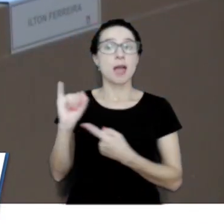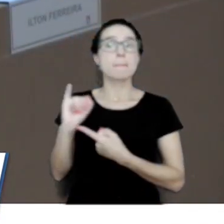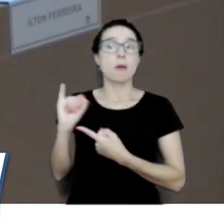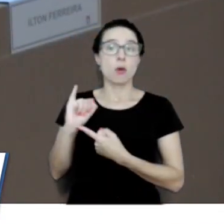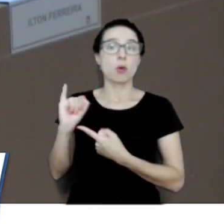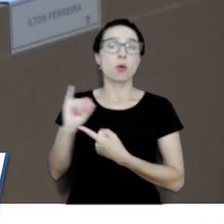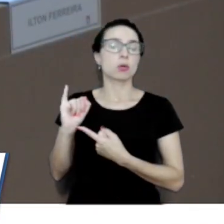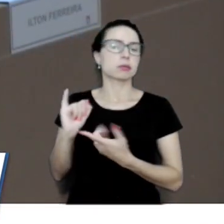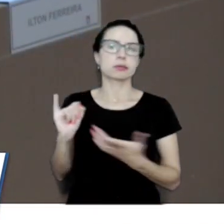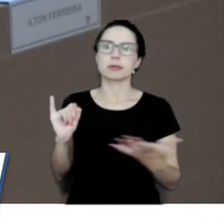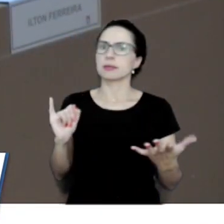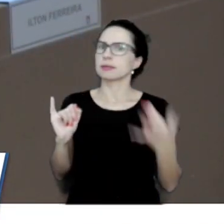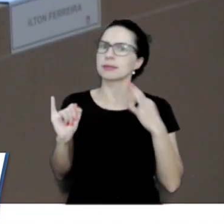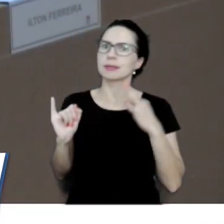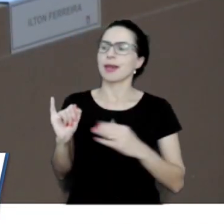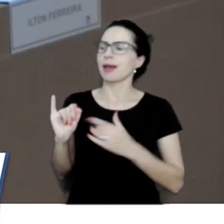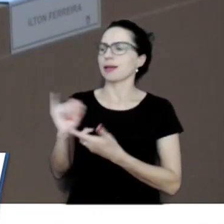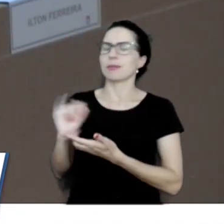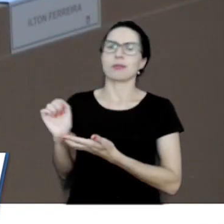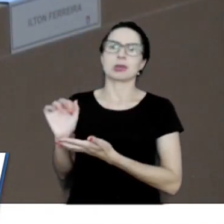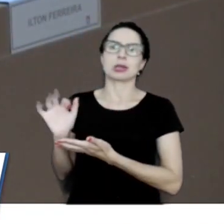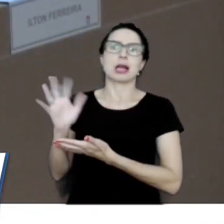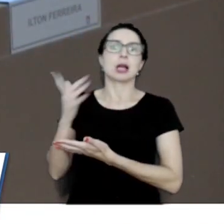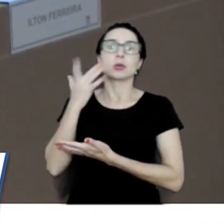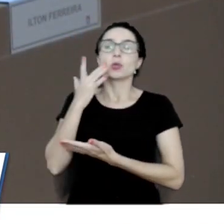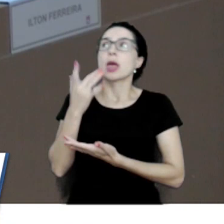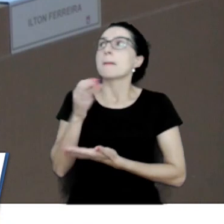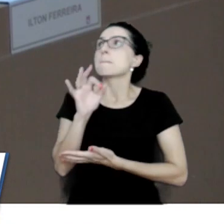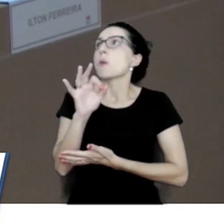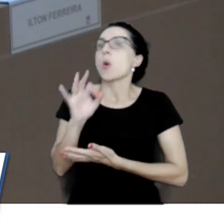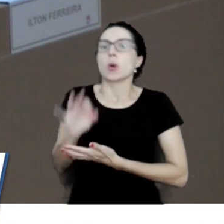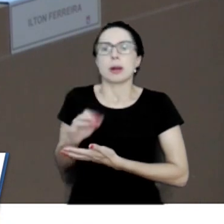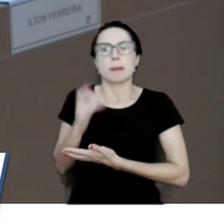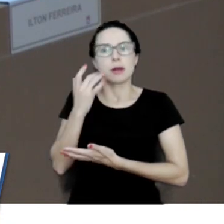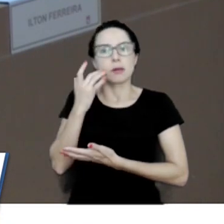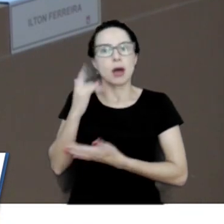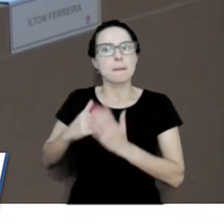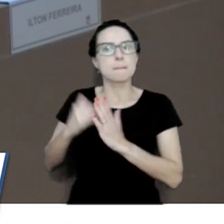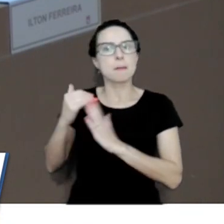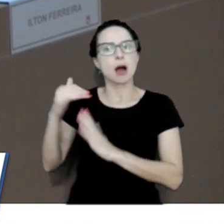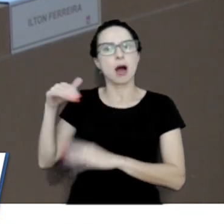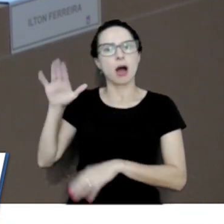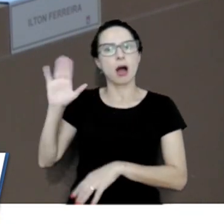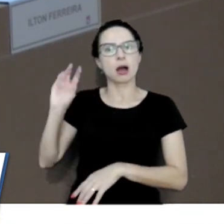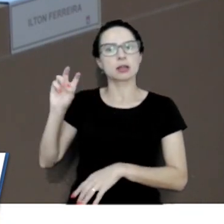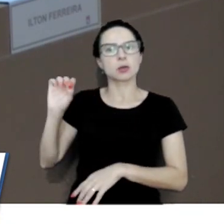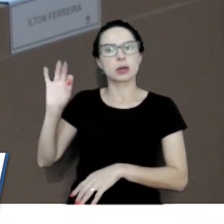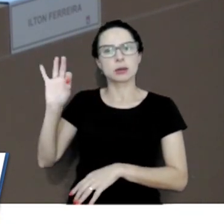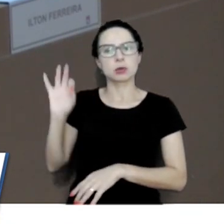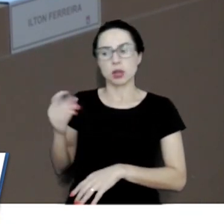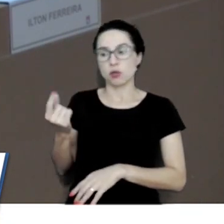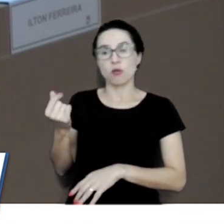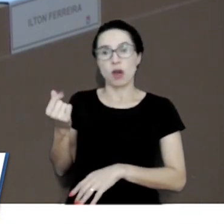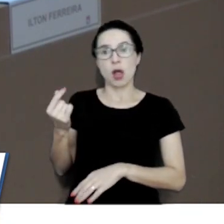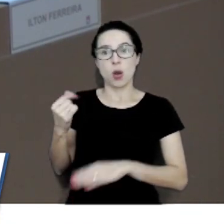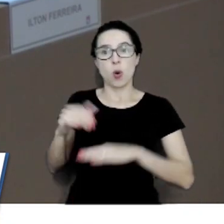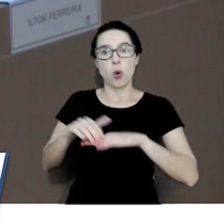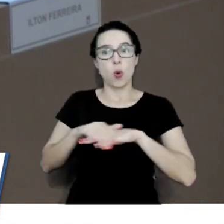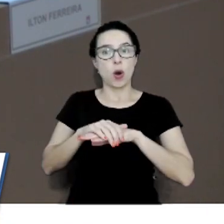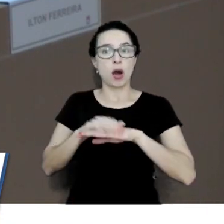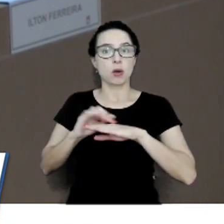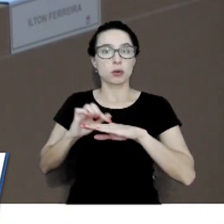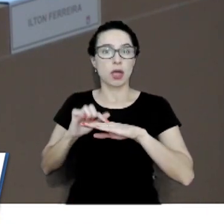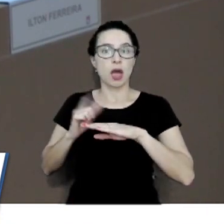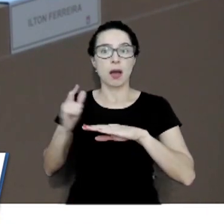daí não tem dúvida, eu não sei qual que é a porcentagem, mas eu acredito que muito mais do que 50% dos valores de um